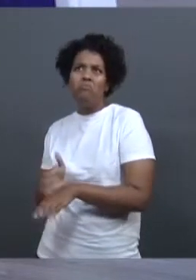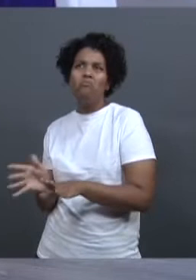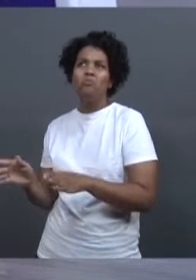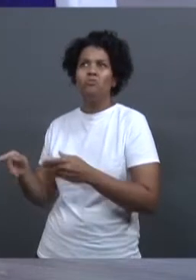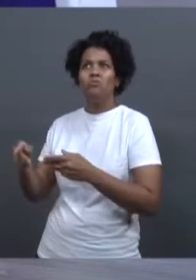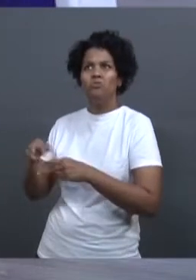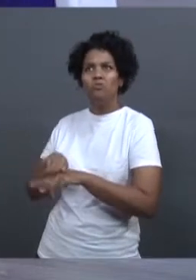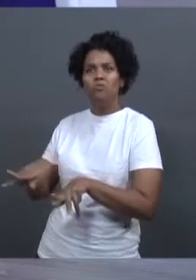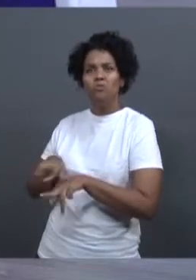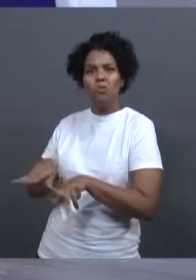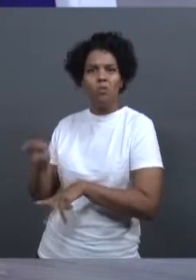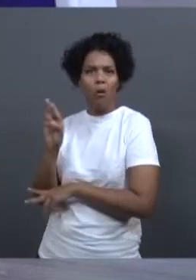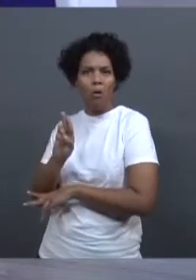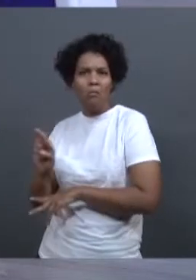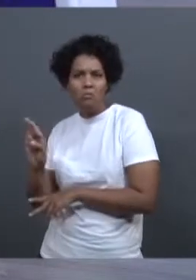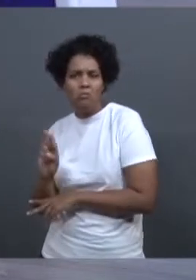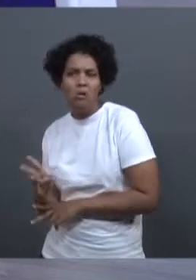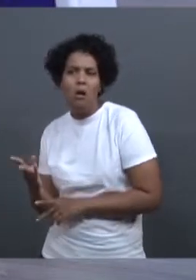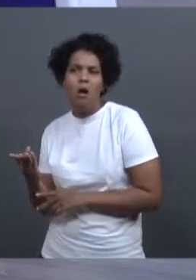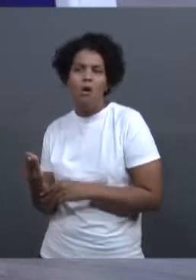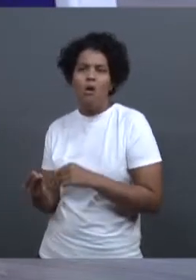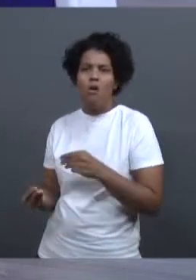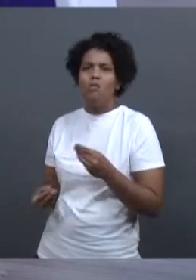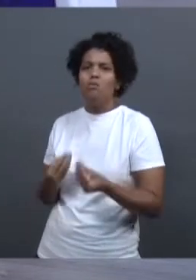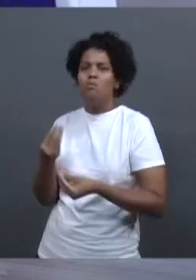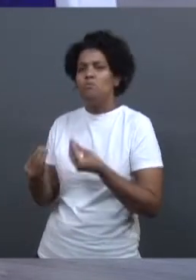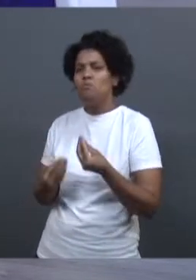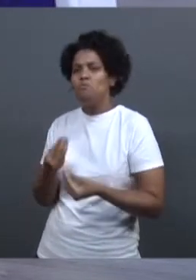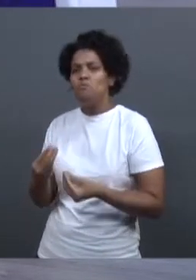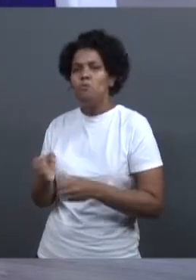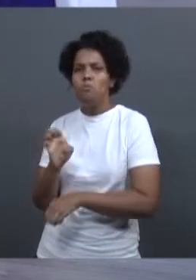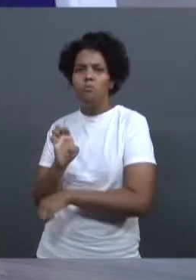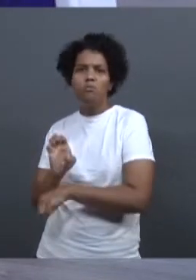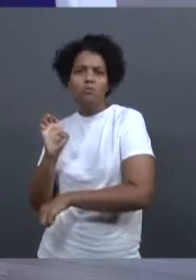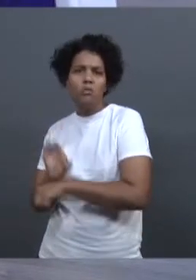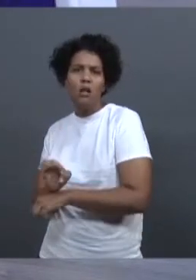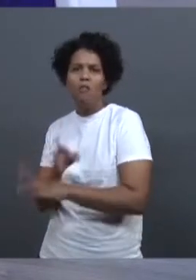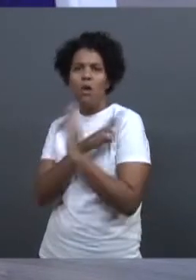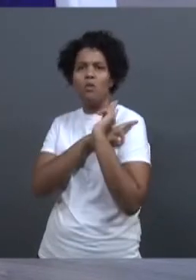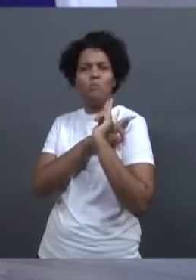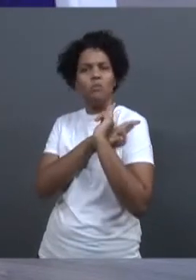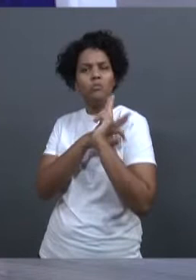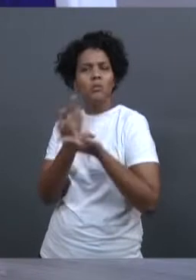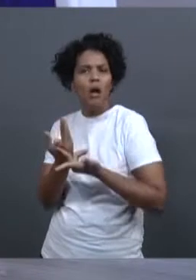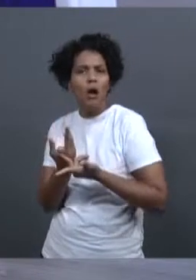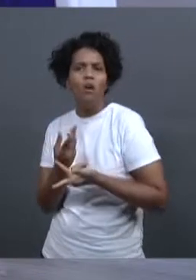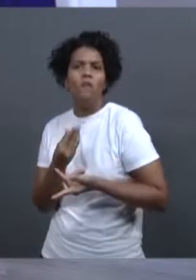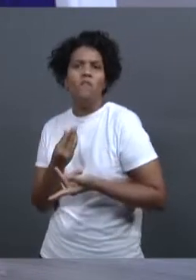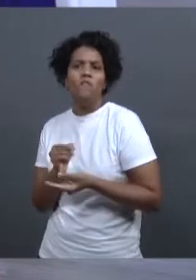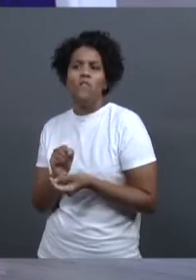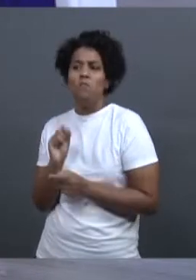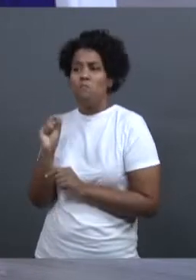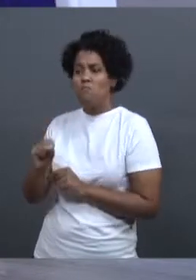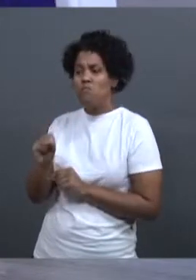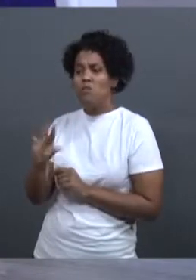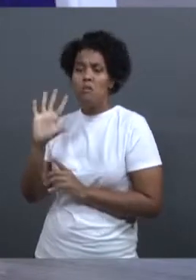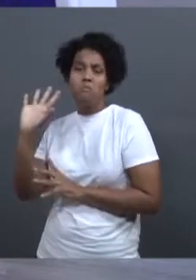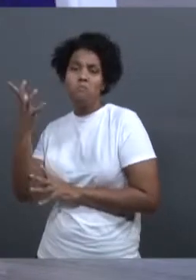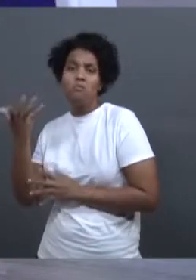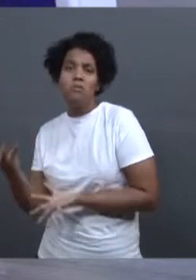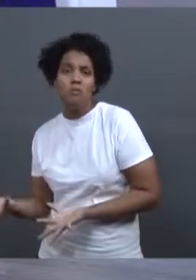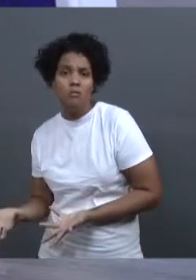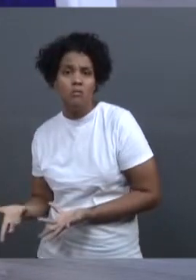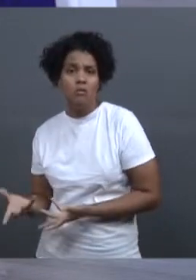estado é responsável, até que ponto o estado é responsável por essa segurança,